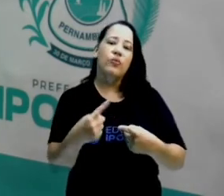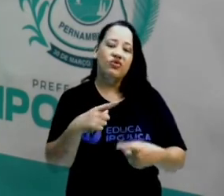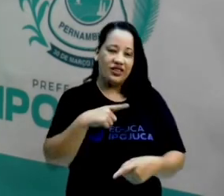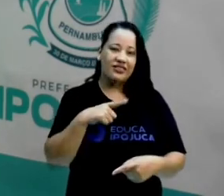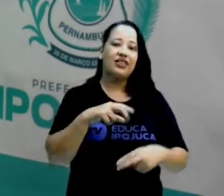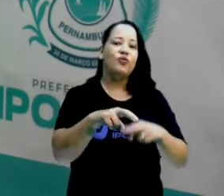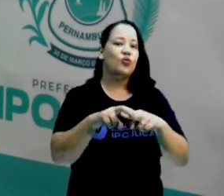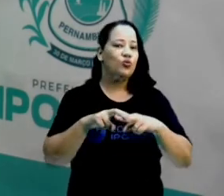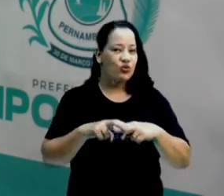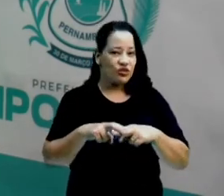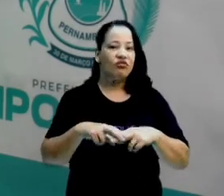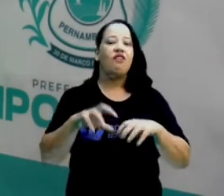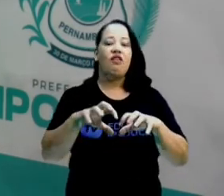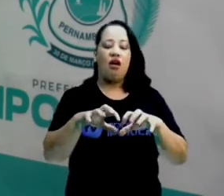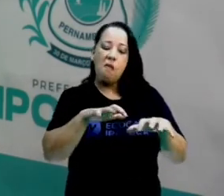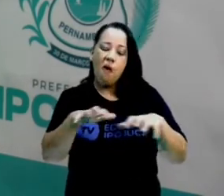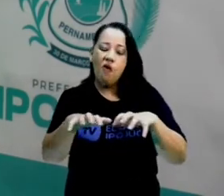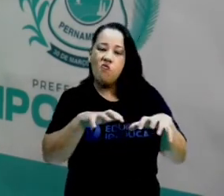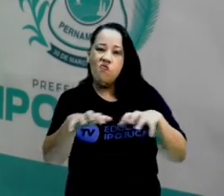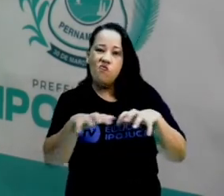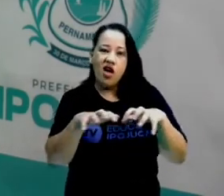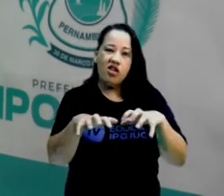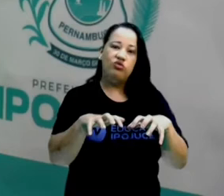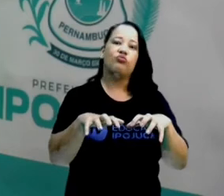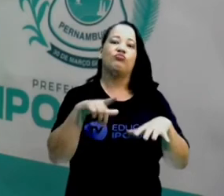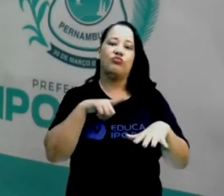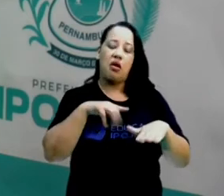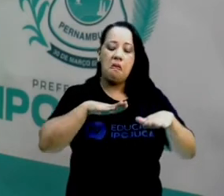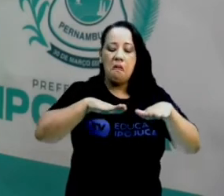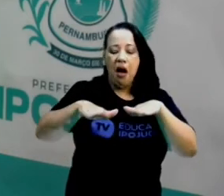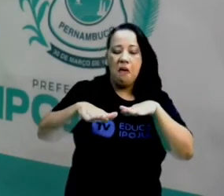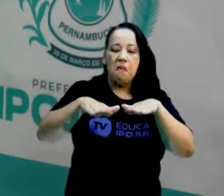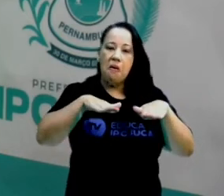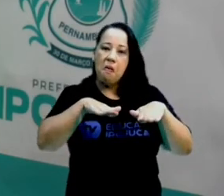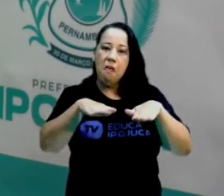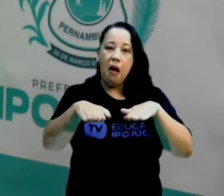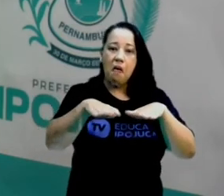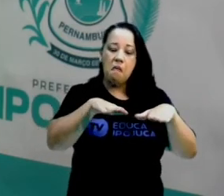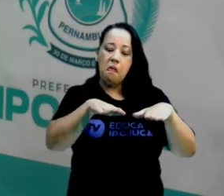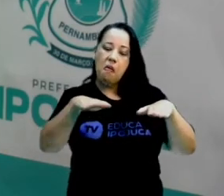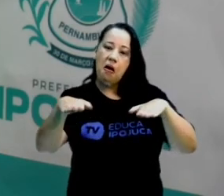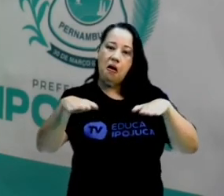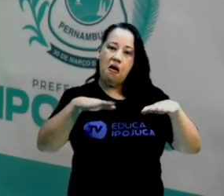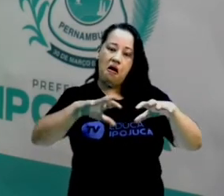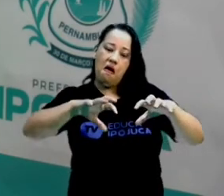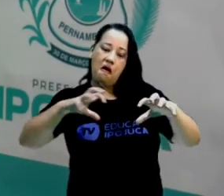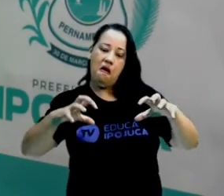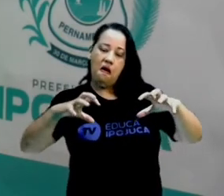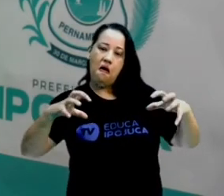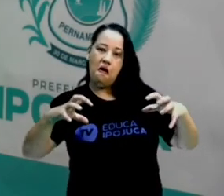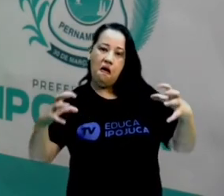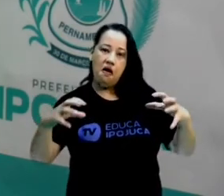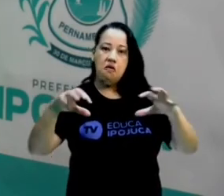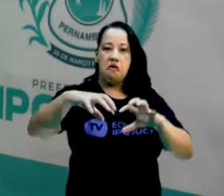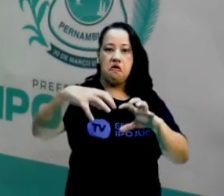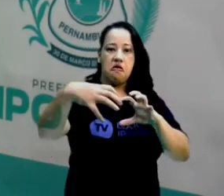placas, os continentes também estão se movimentando. Então, daqui a milhões de anos, a gente